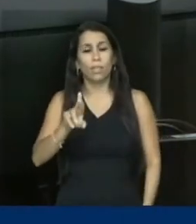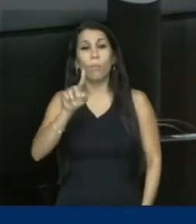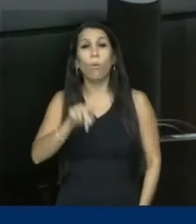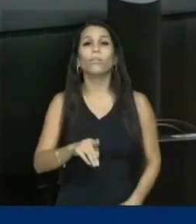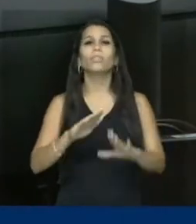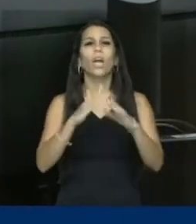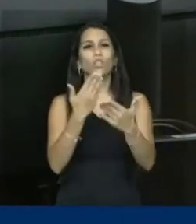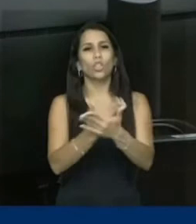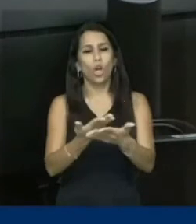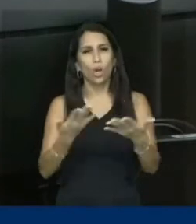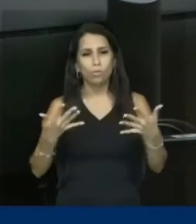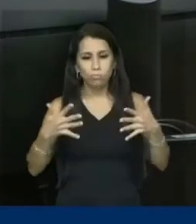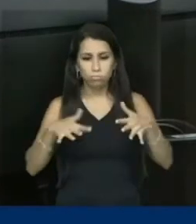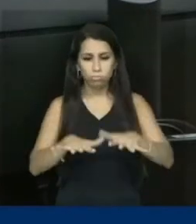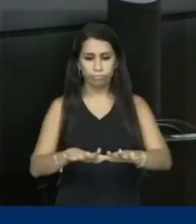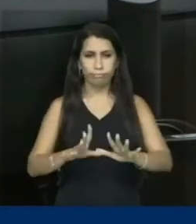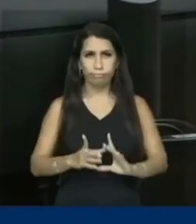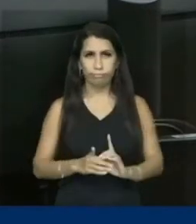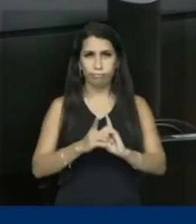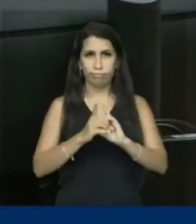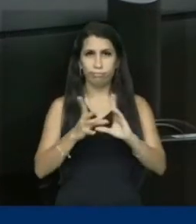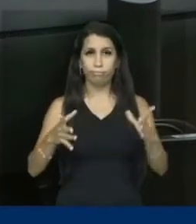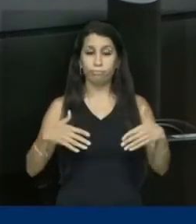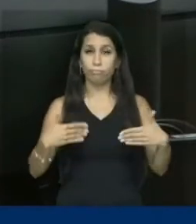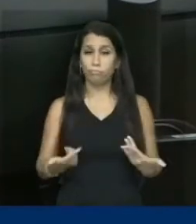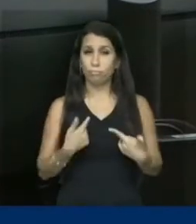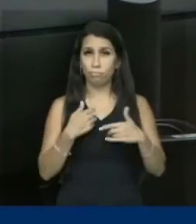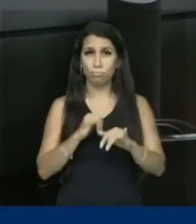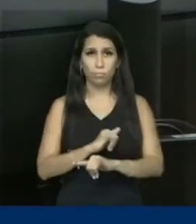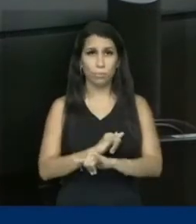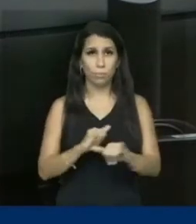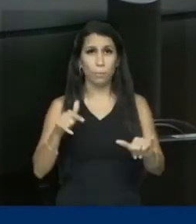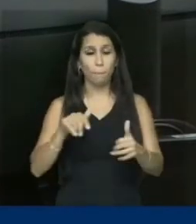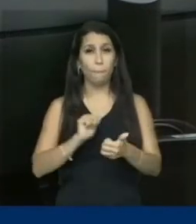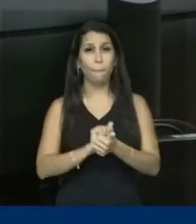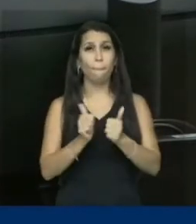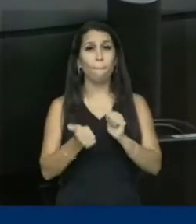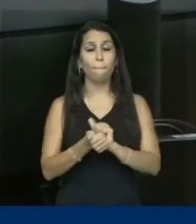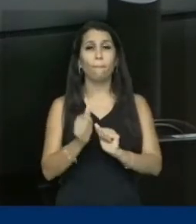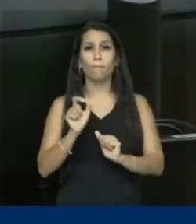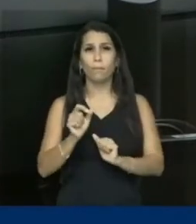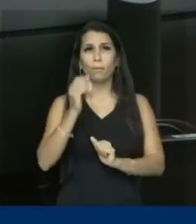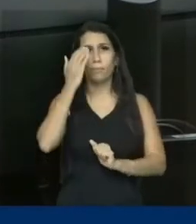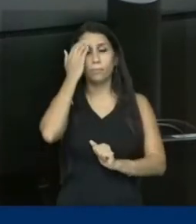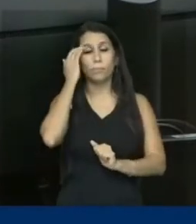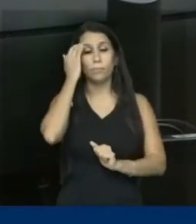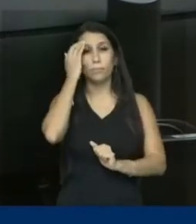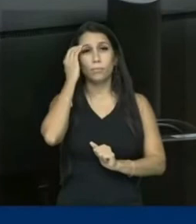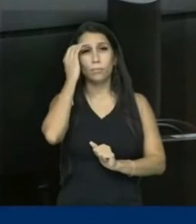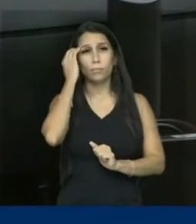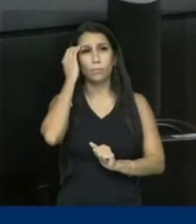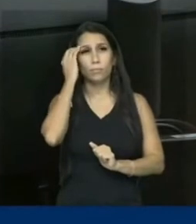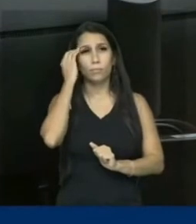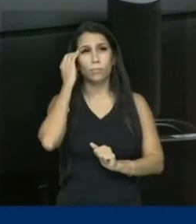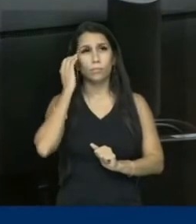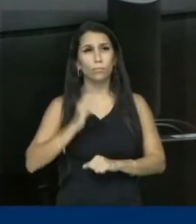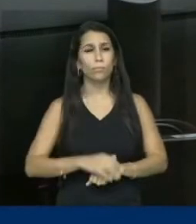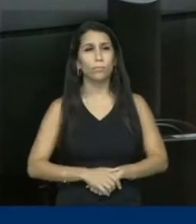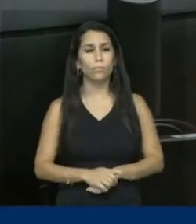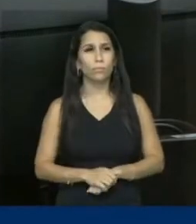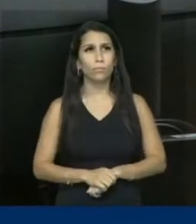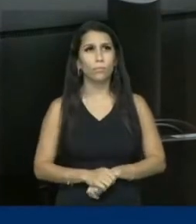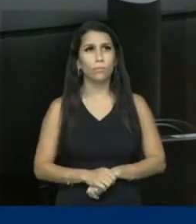inclusiva ou uma escola democrática. E eu diria, fazendo esta adaptação, é cuidar do moço, com esse ser que educa,